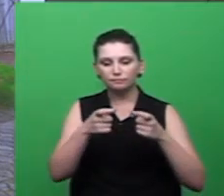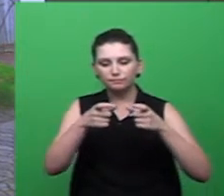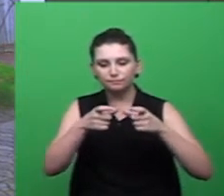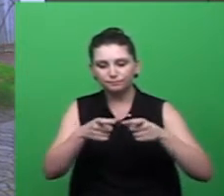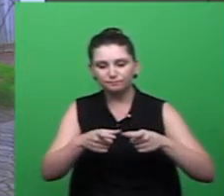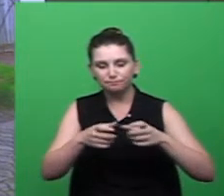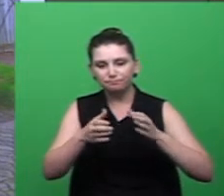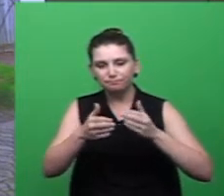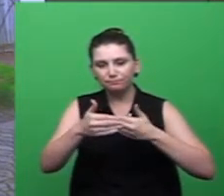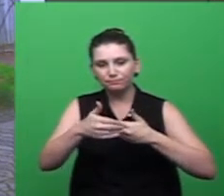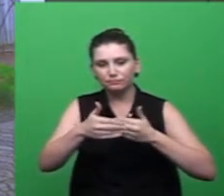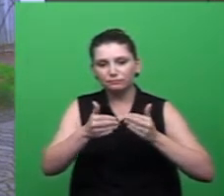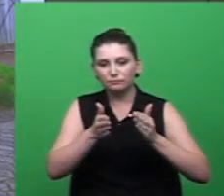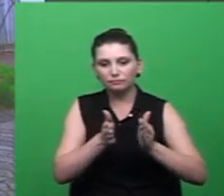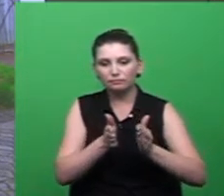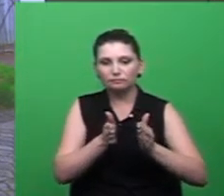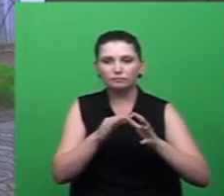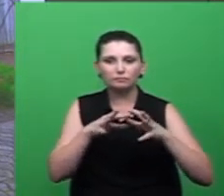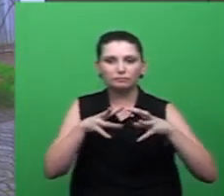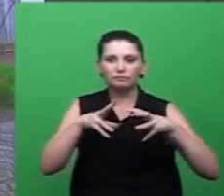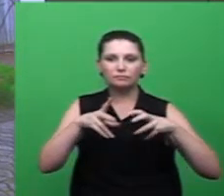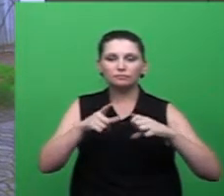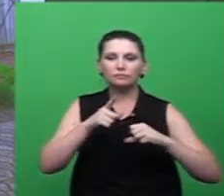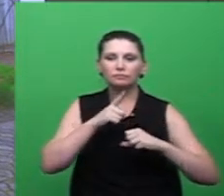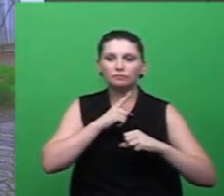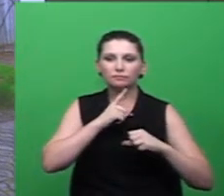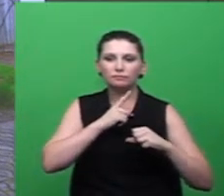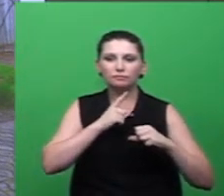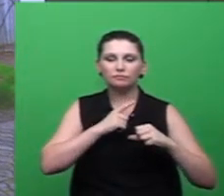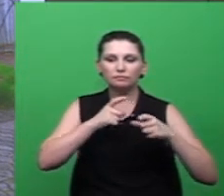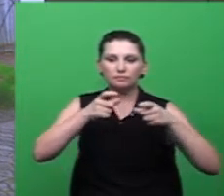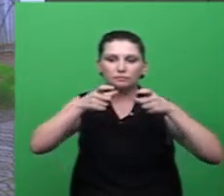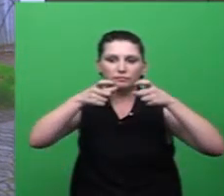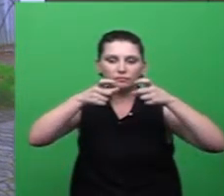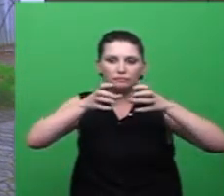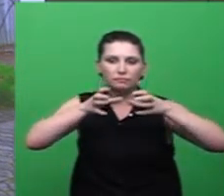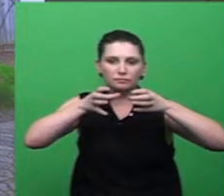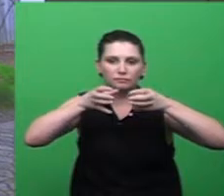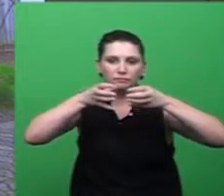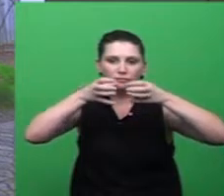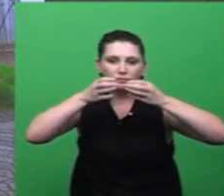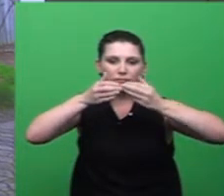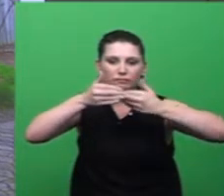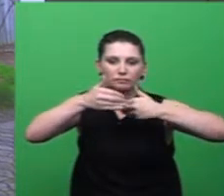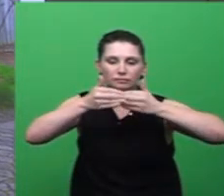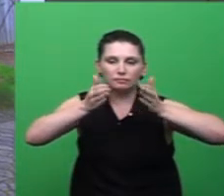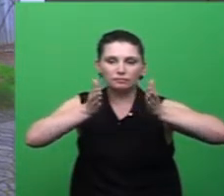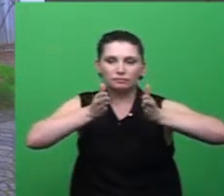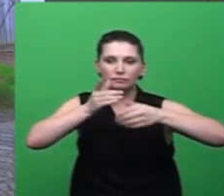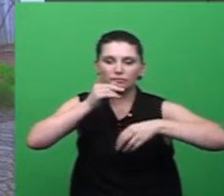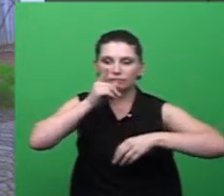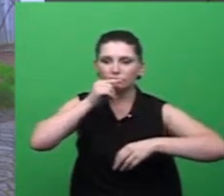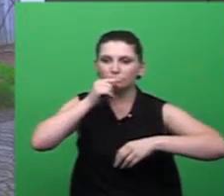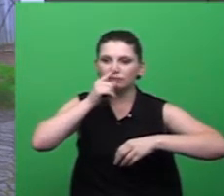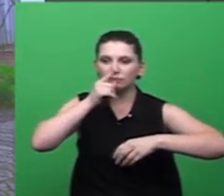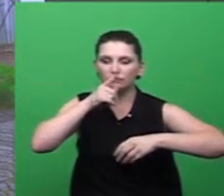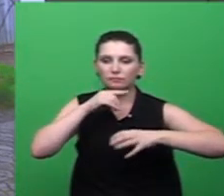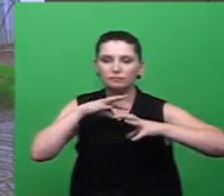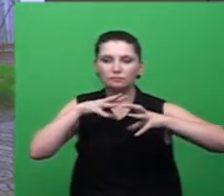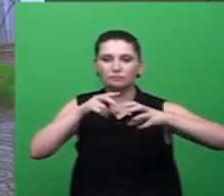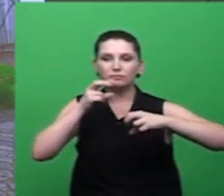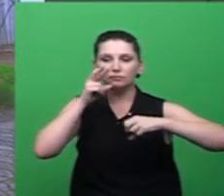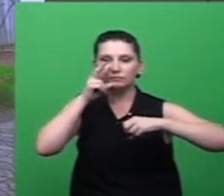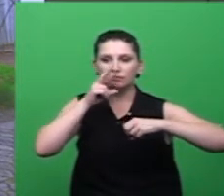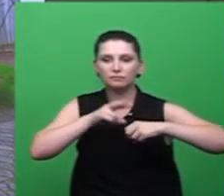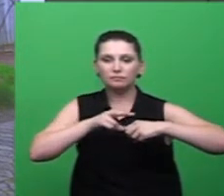aqui é uma escola que nós temos o sistema de cisterna, já capta água da chuva, então, eles fizeram uma vistoria em todos os ambientes da